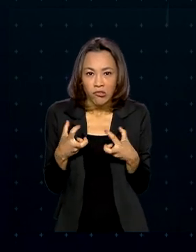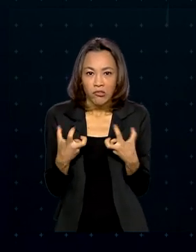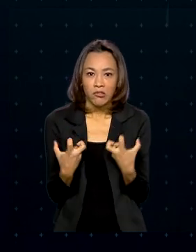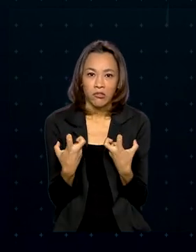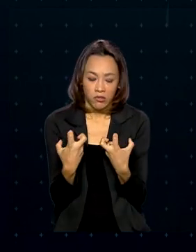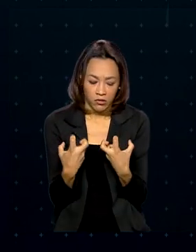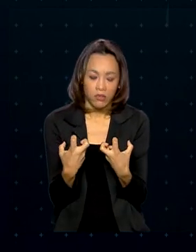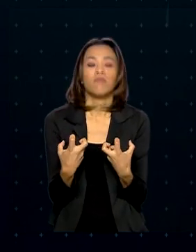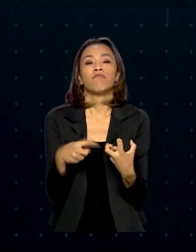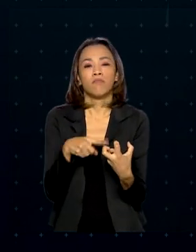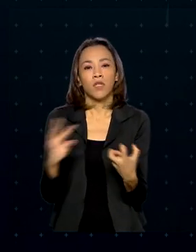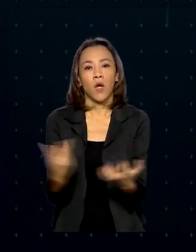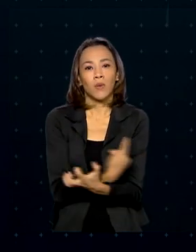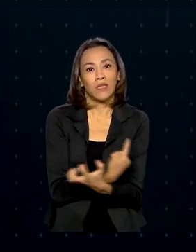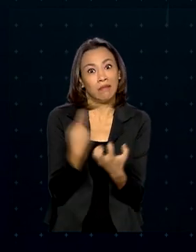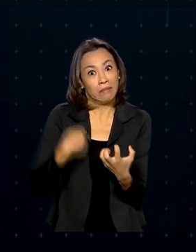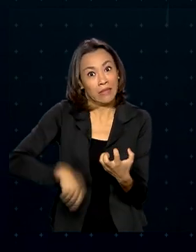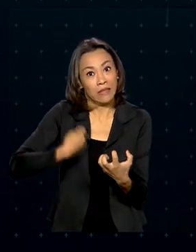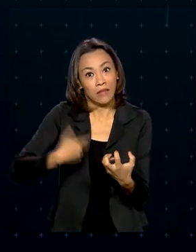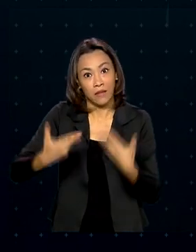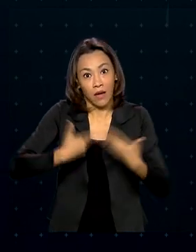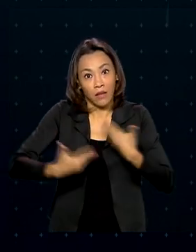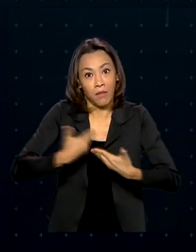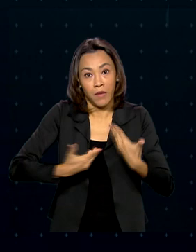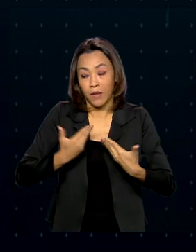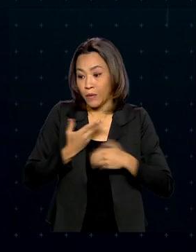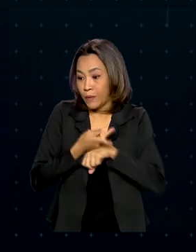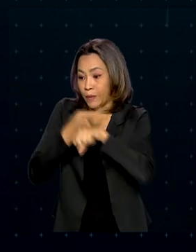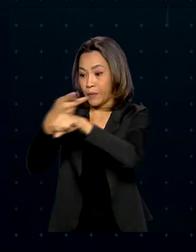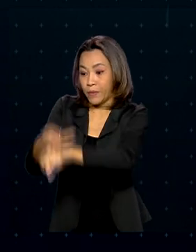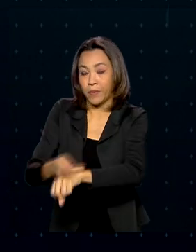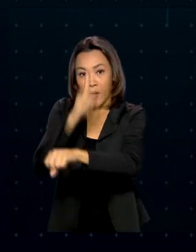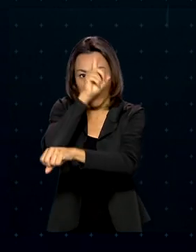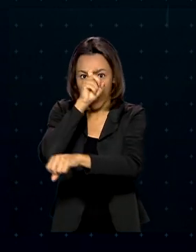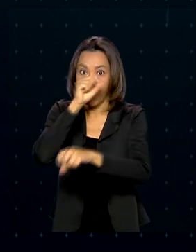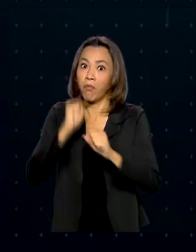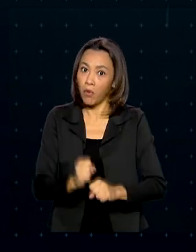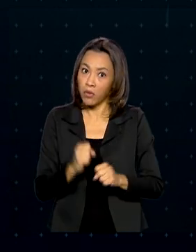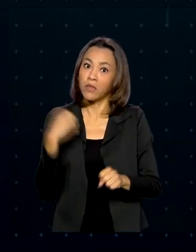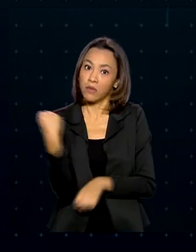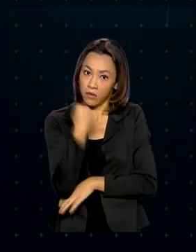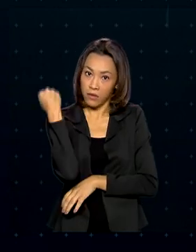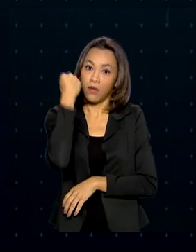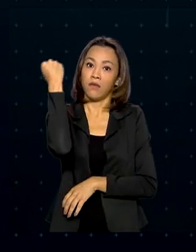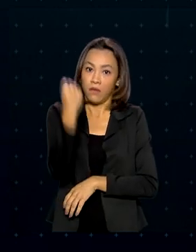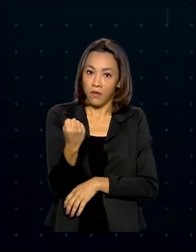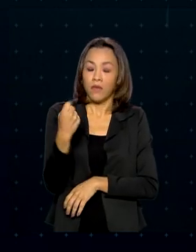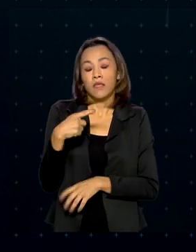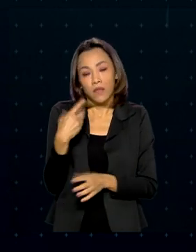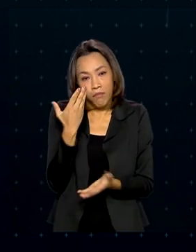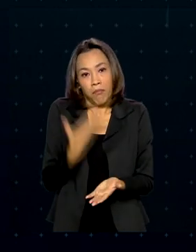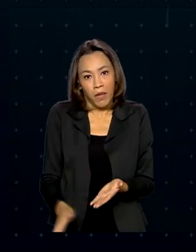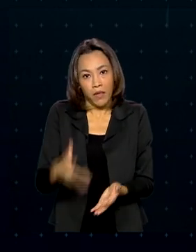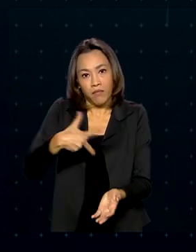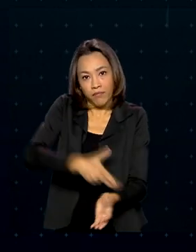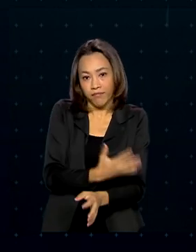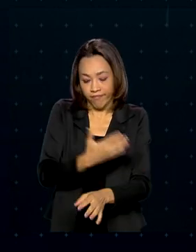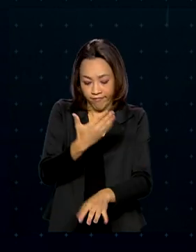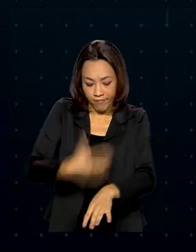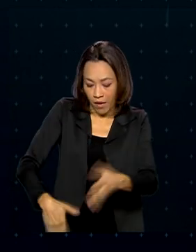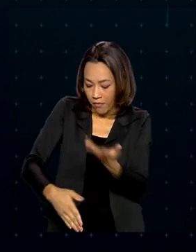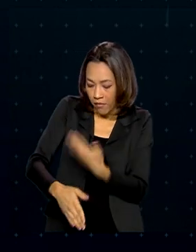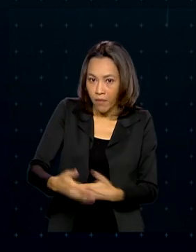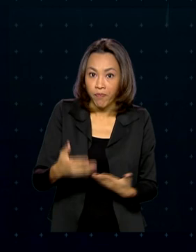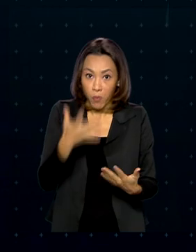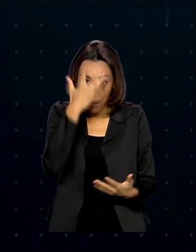ficar curvados. Se não for tratada, a doença pode levar a lesões severas e até a perda de membros. Uma